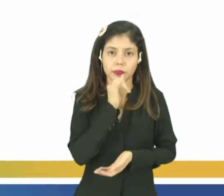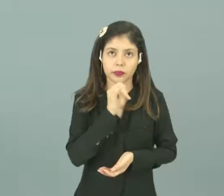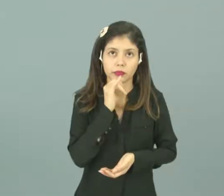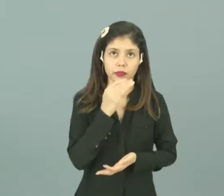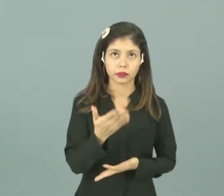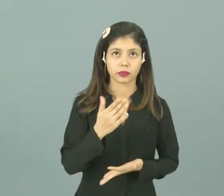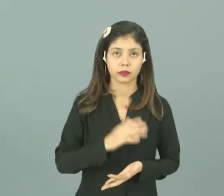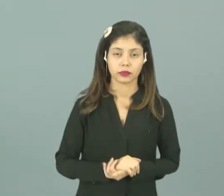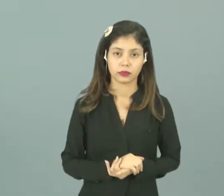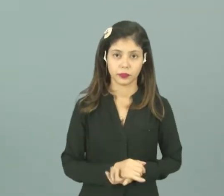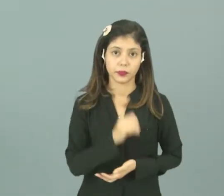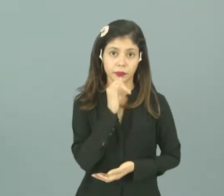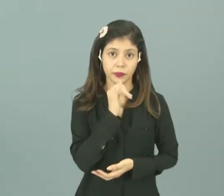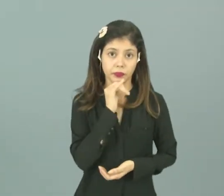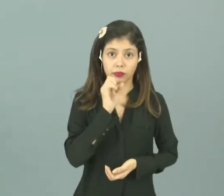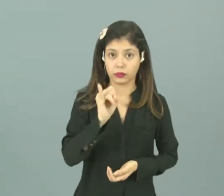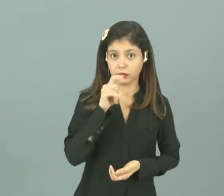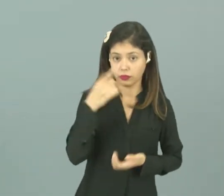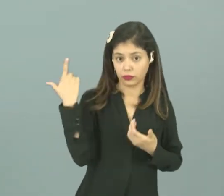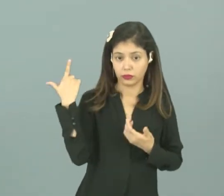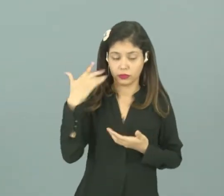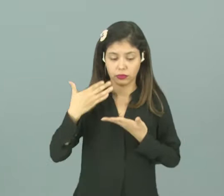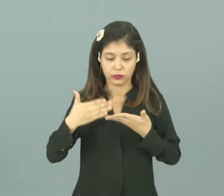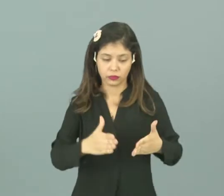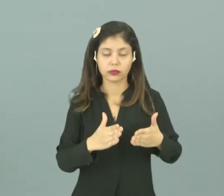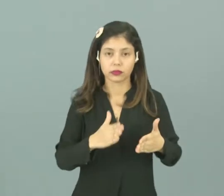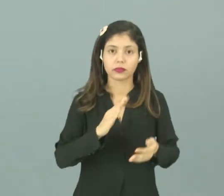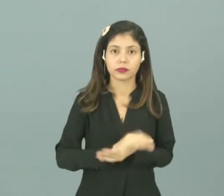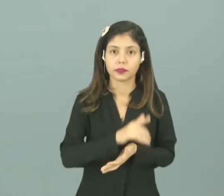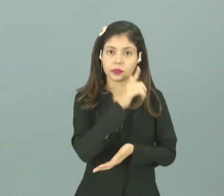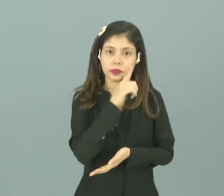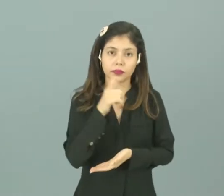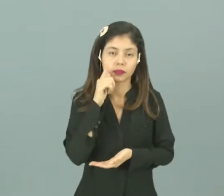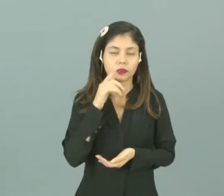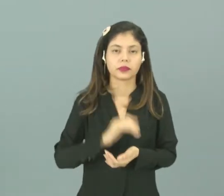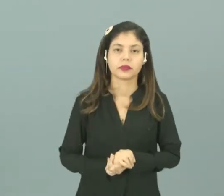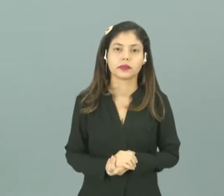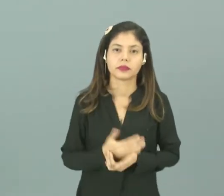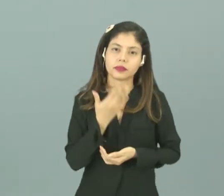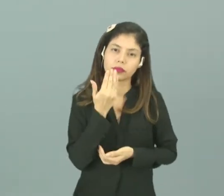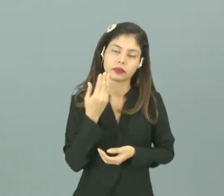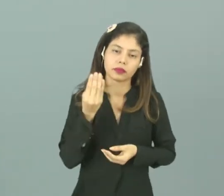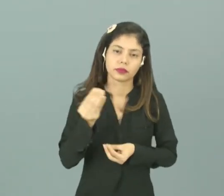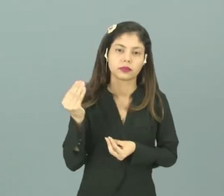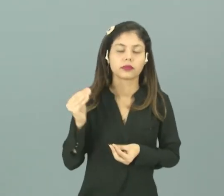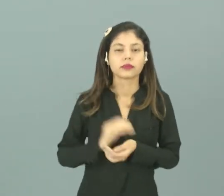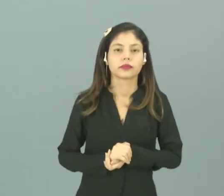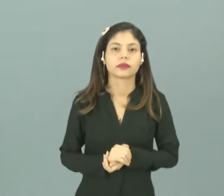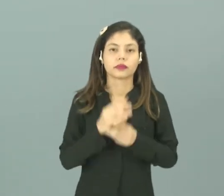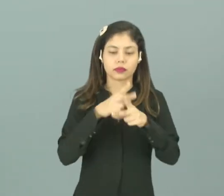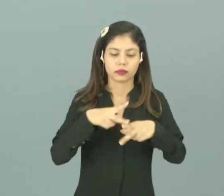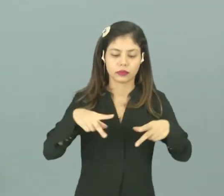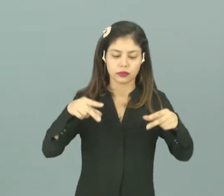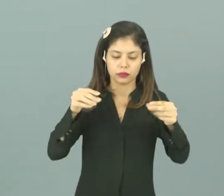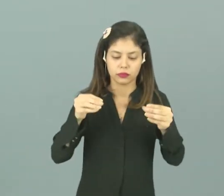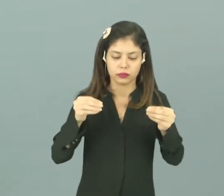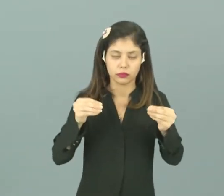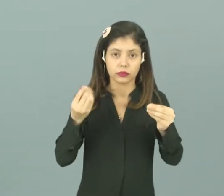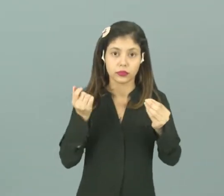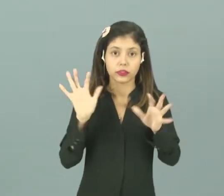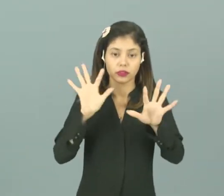com vocês. Por exemplo, se você chega até uma determinada lanchonete, você quer consumir um salgado, e a estufa está